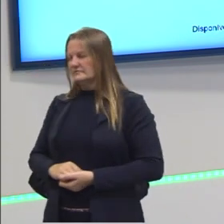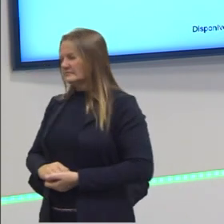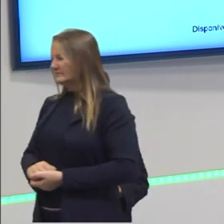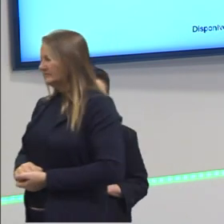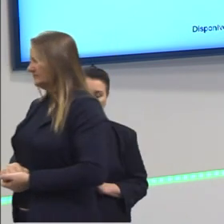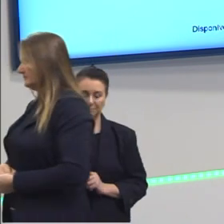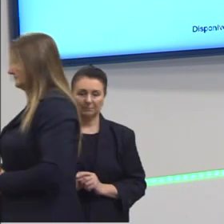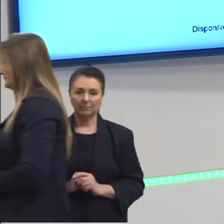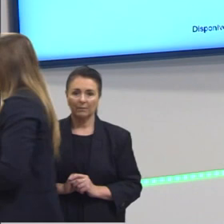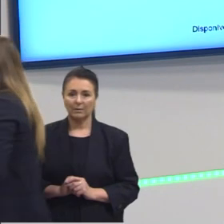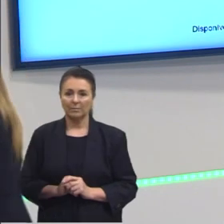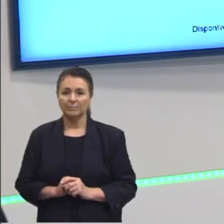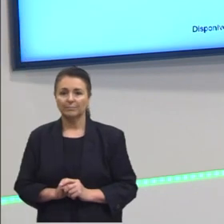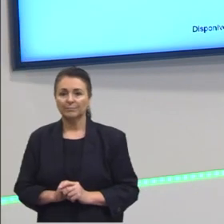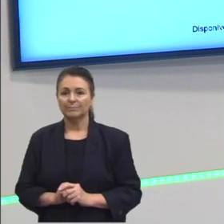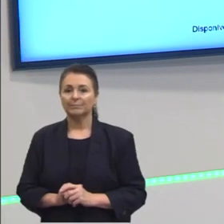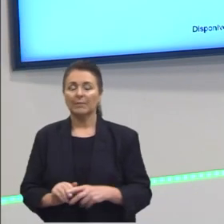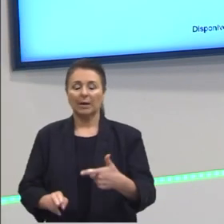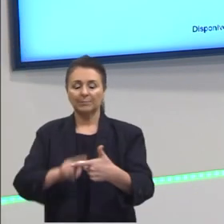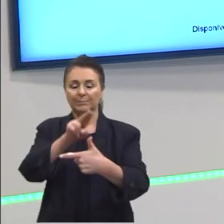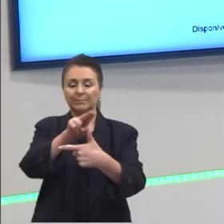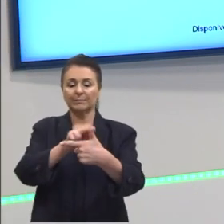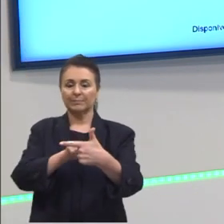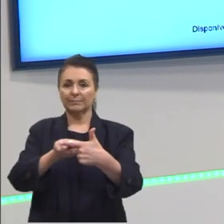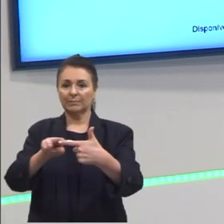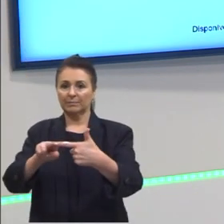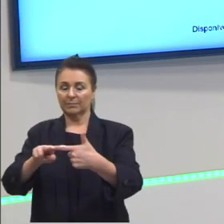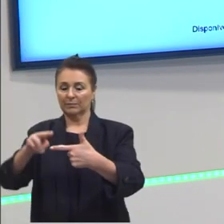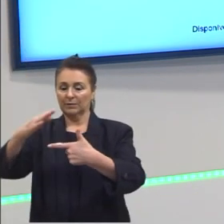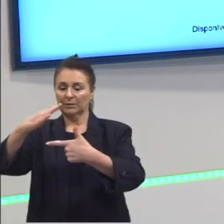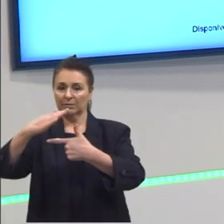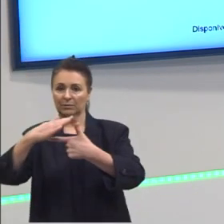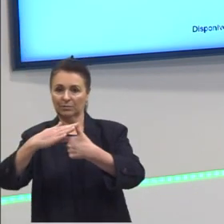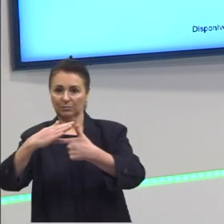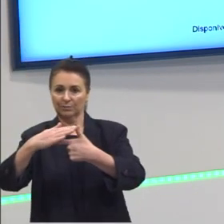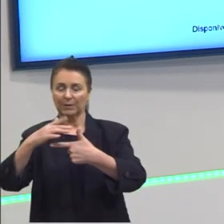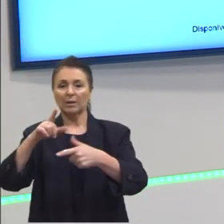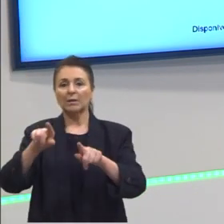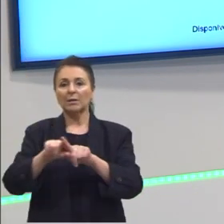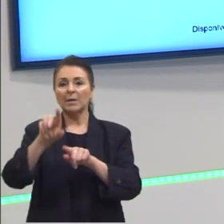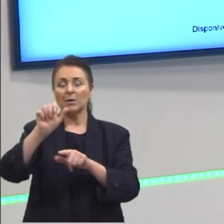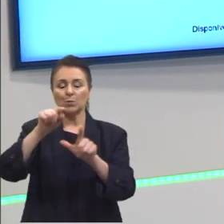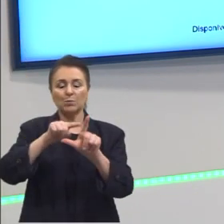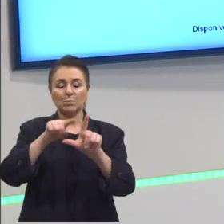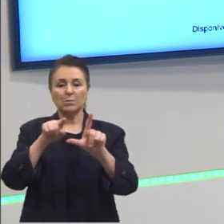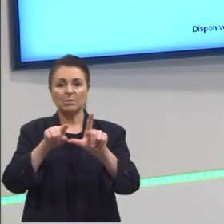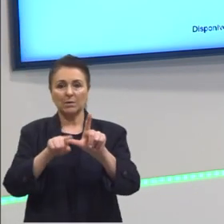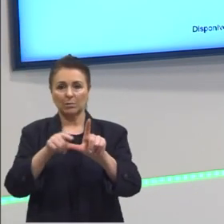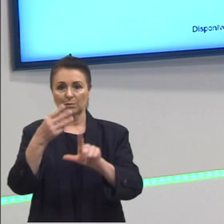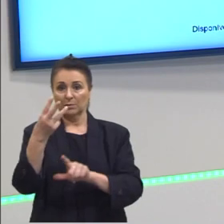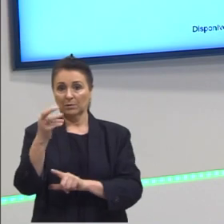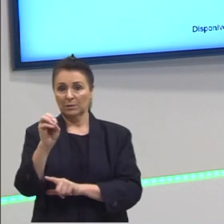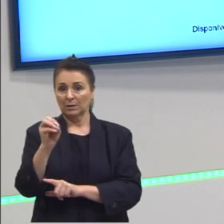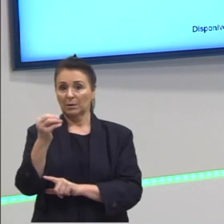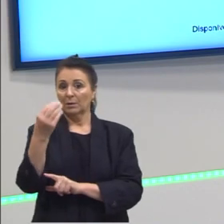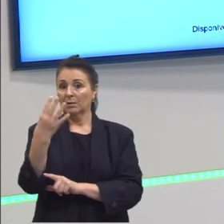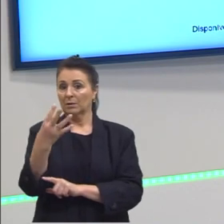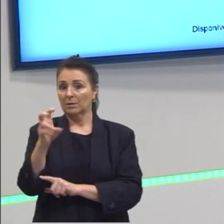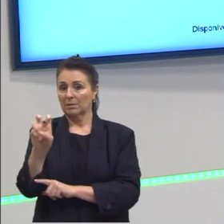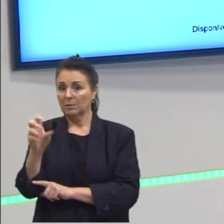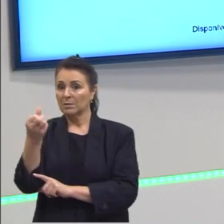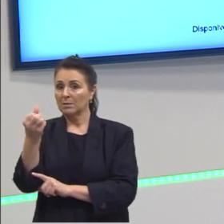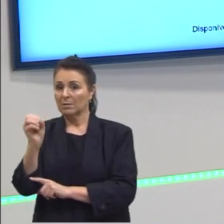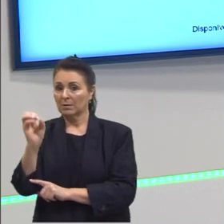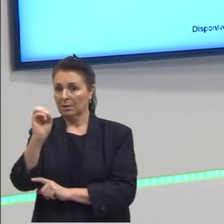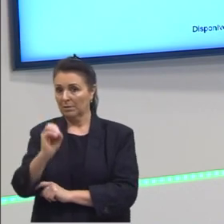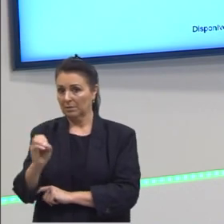tangente. Falei para vocês dos ângulos notáveis, que são os ângulos de 30, 45 e 60 graus.